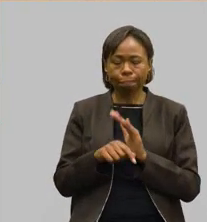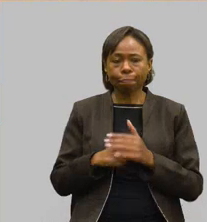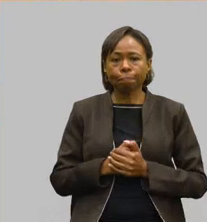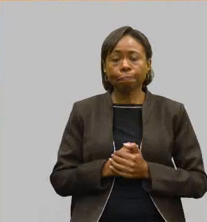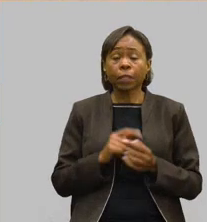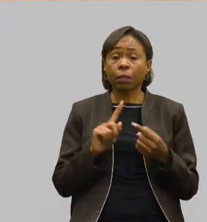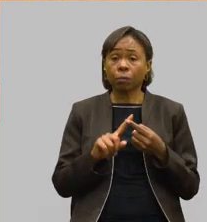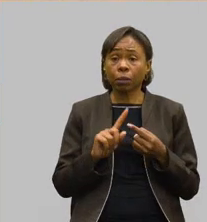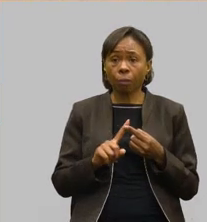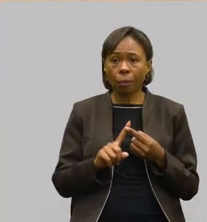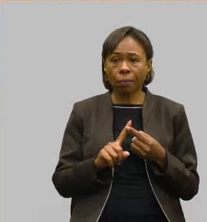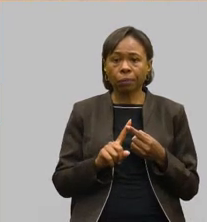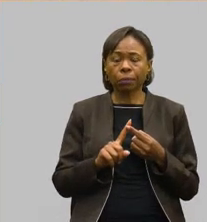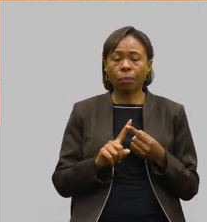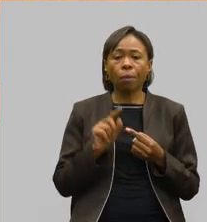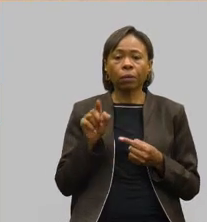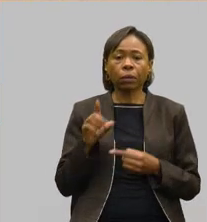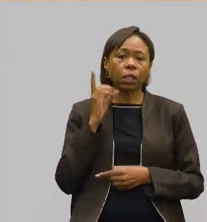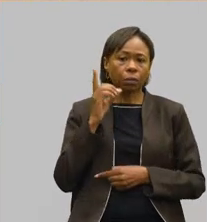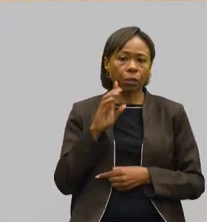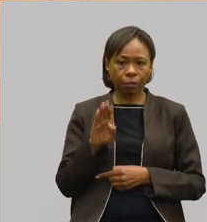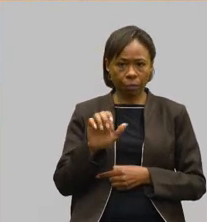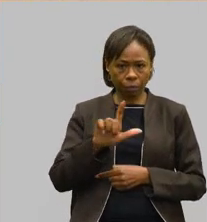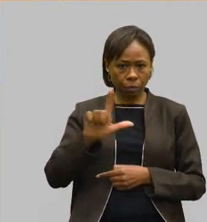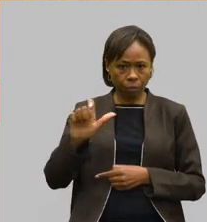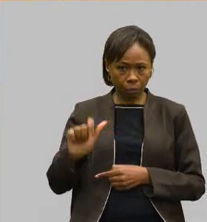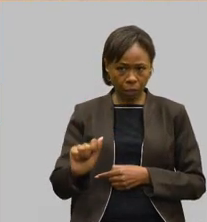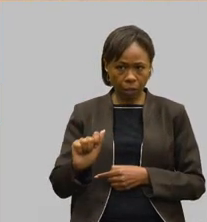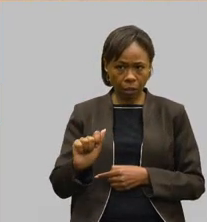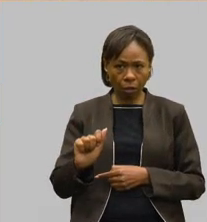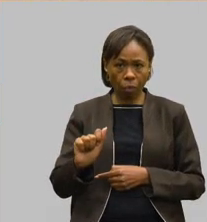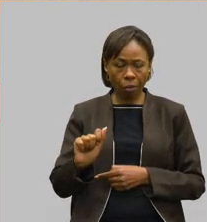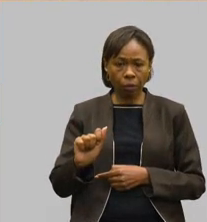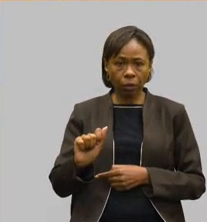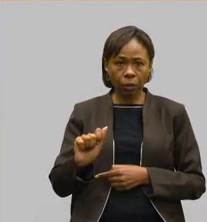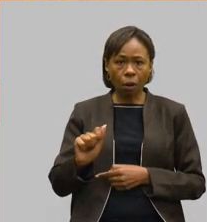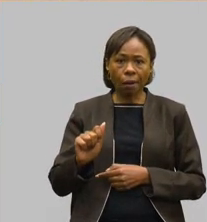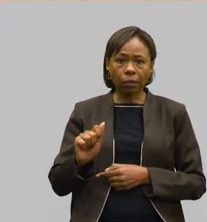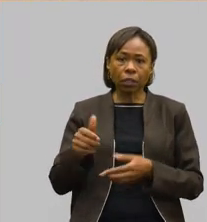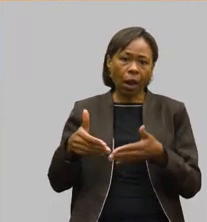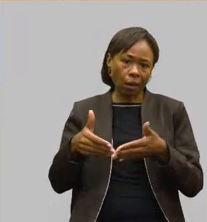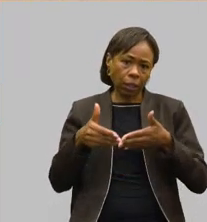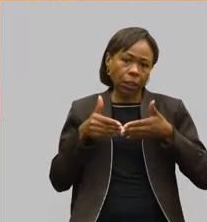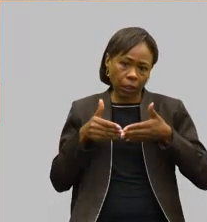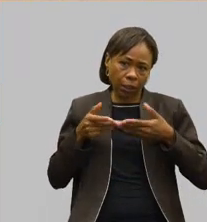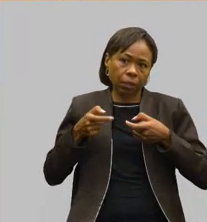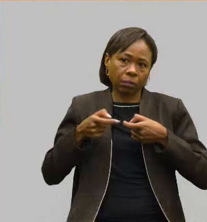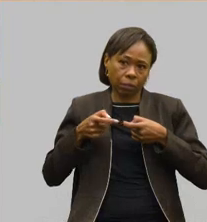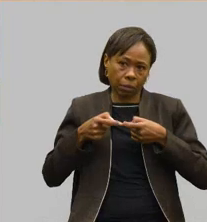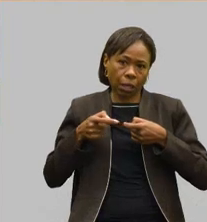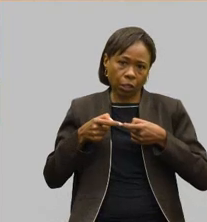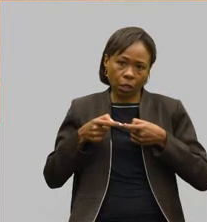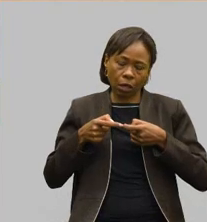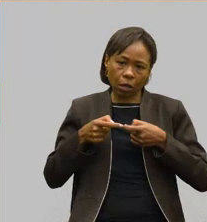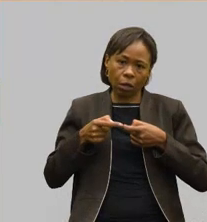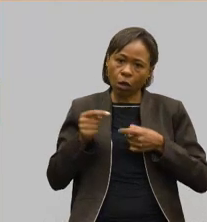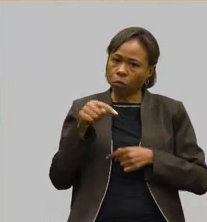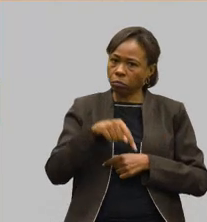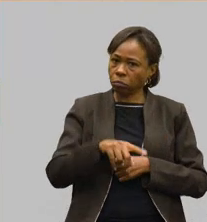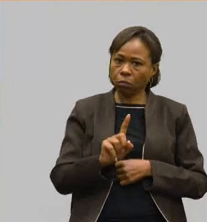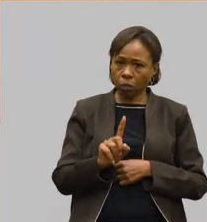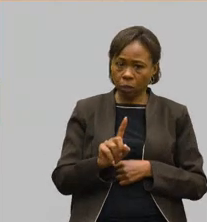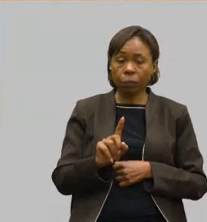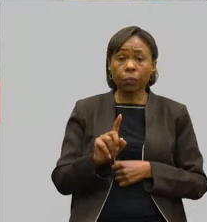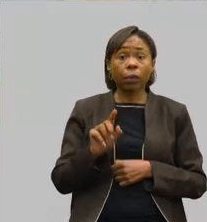primeira, a deputada Bela Gonçalves se encontra de licença médica. e ela lutou